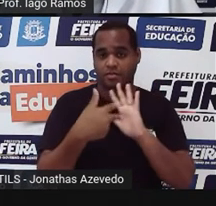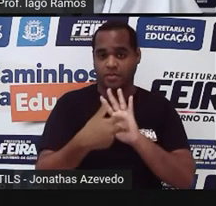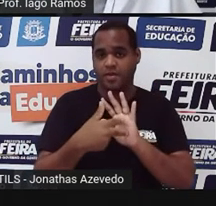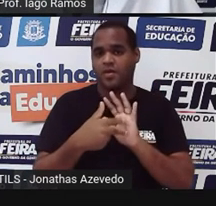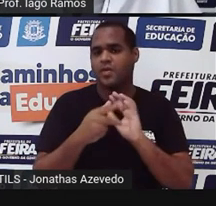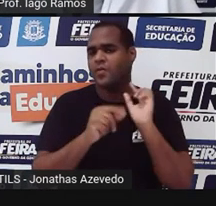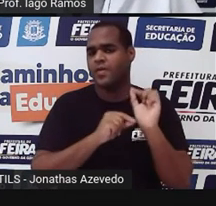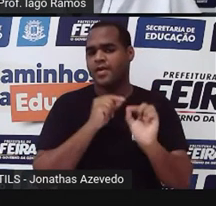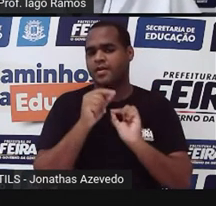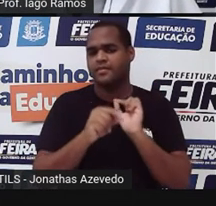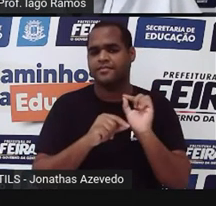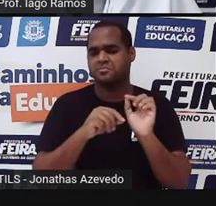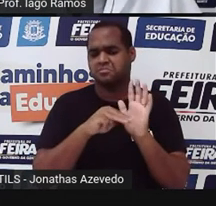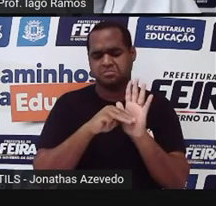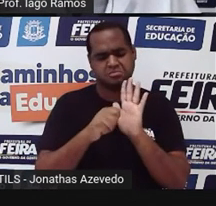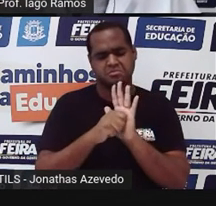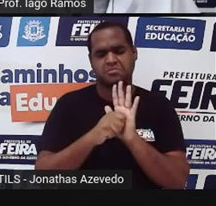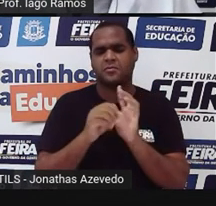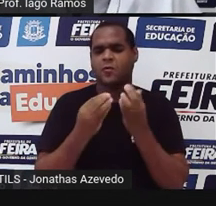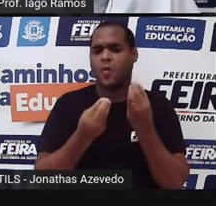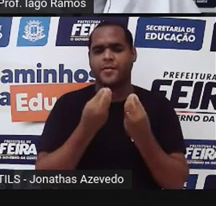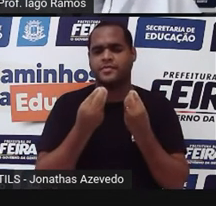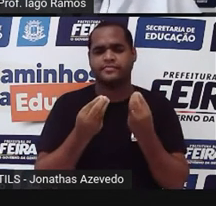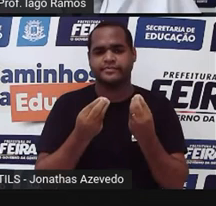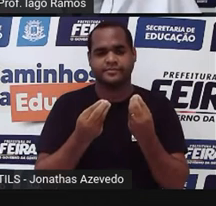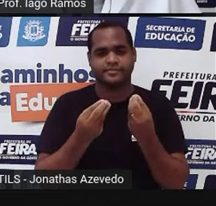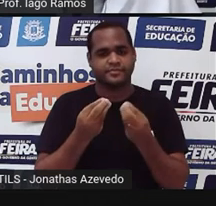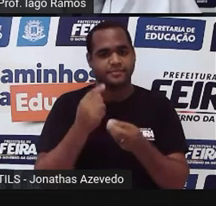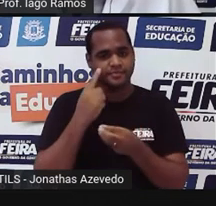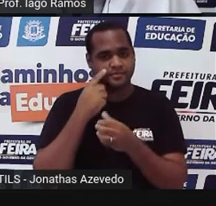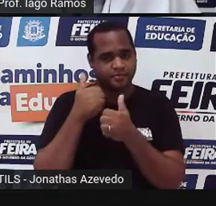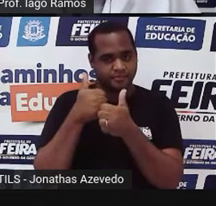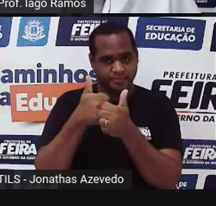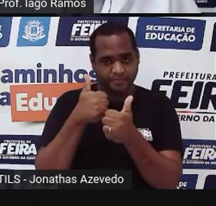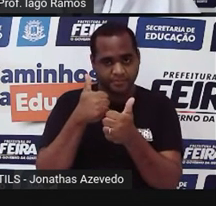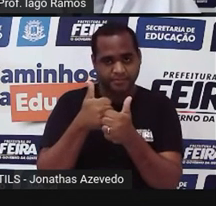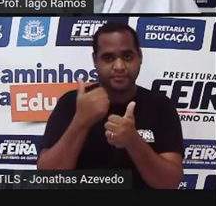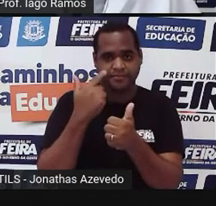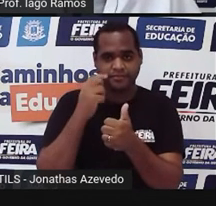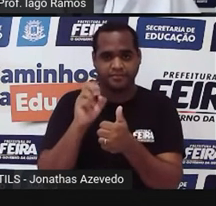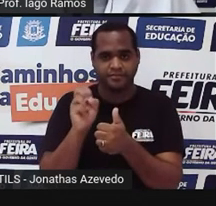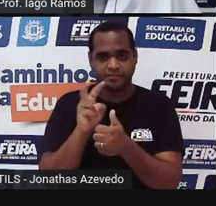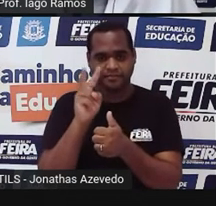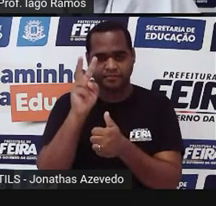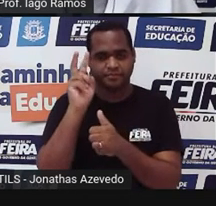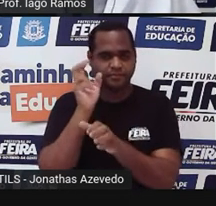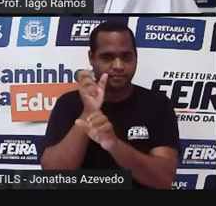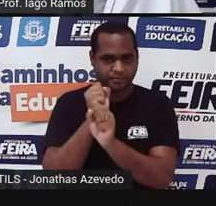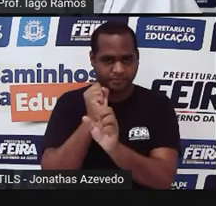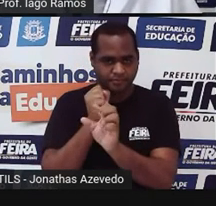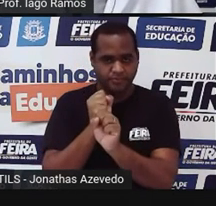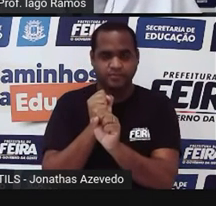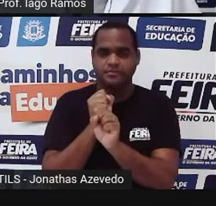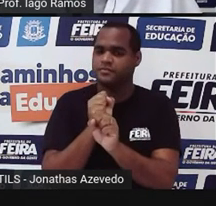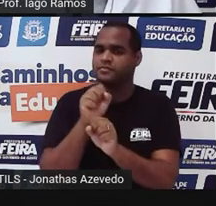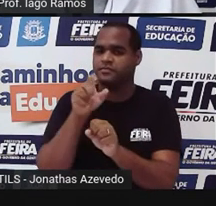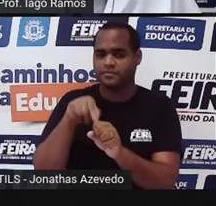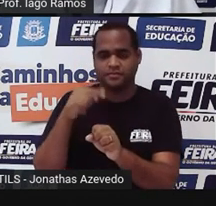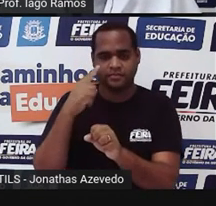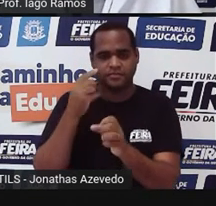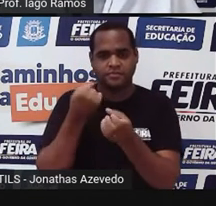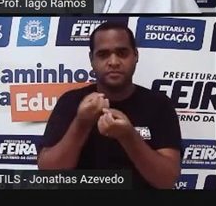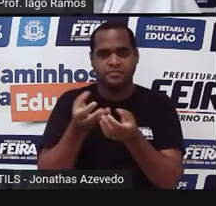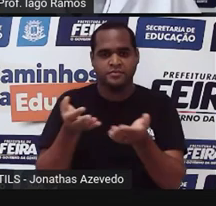fazer uma média aritmética? Significa aproximar um valor total para um